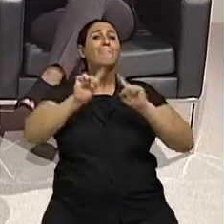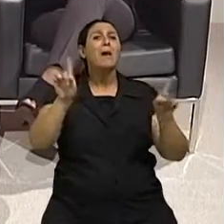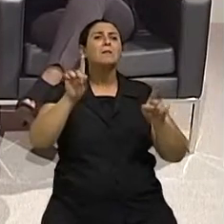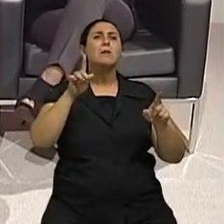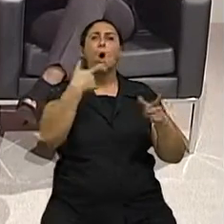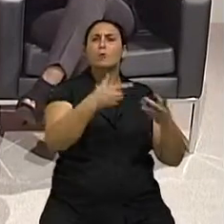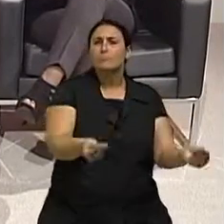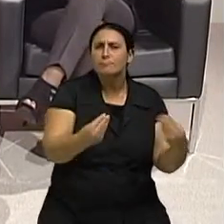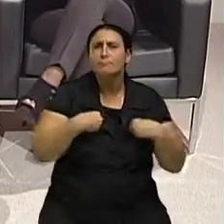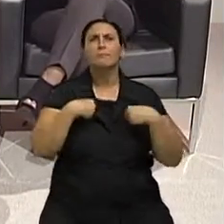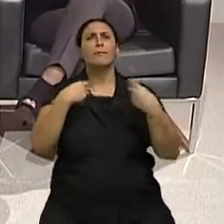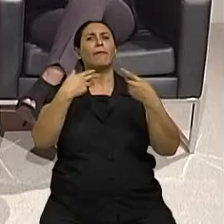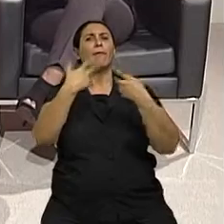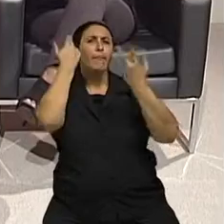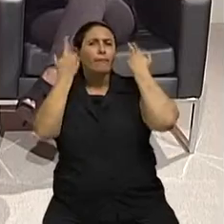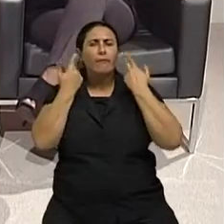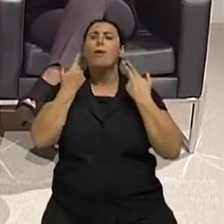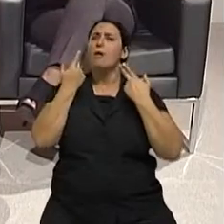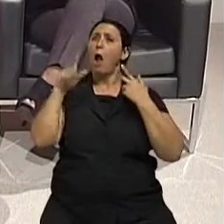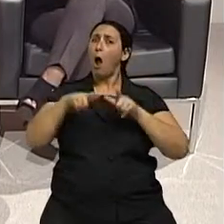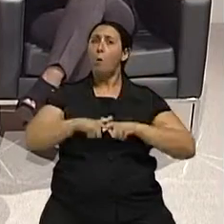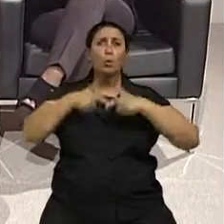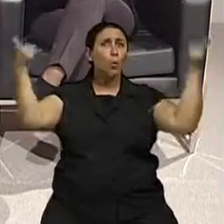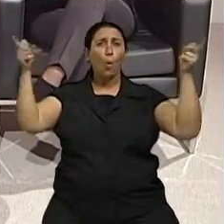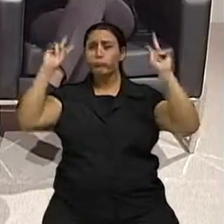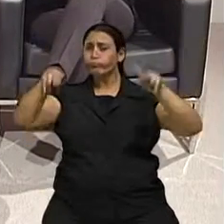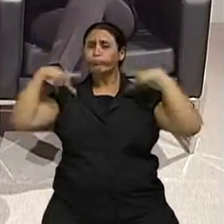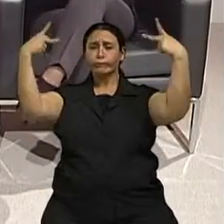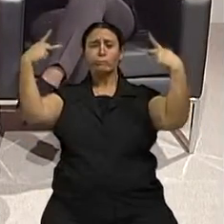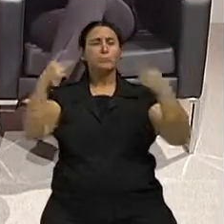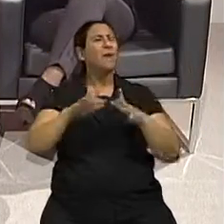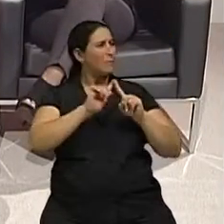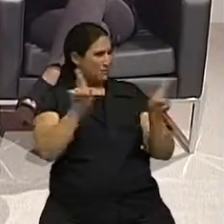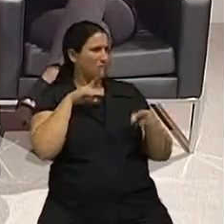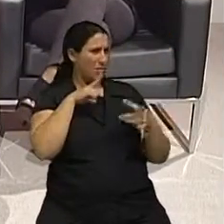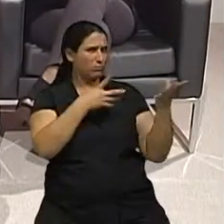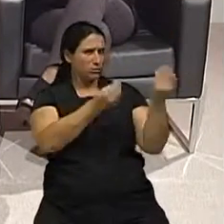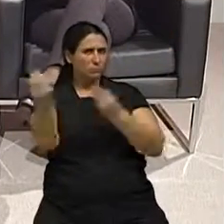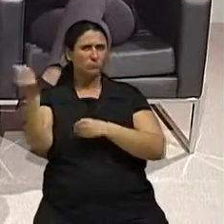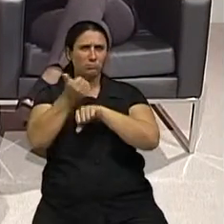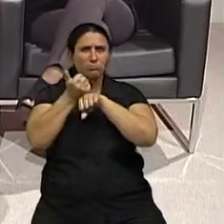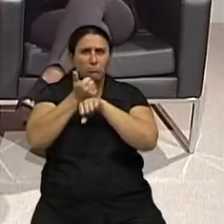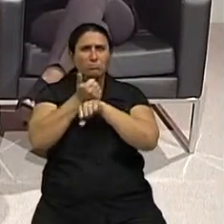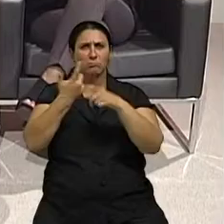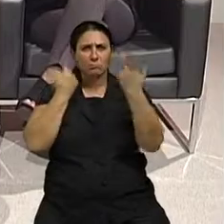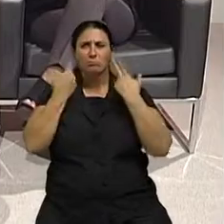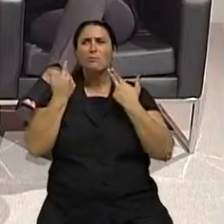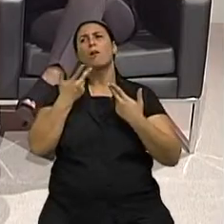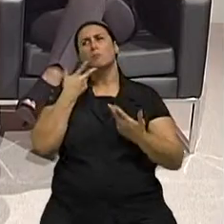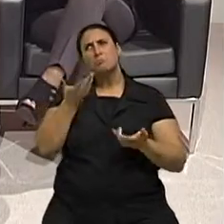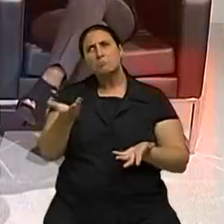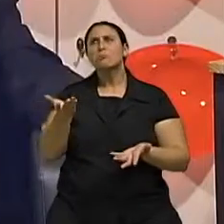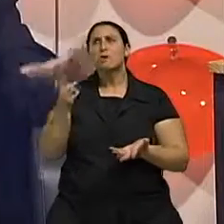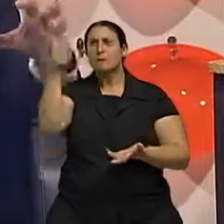tem... Pergunta. Será que tem cirurgião preparado para atender esse volume de cirurgias? Olha, hoje nós somos no Brasil,